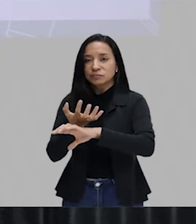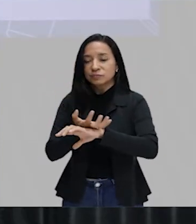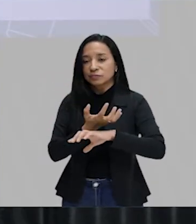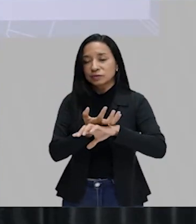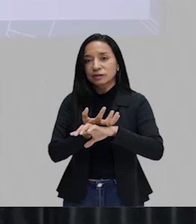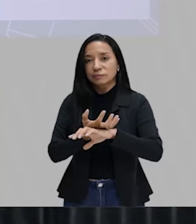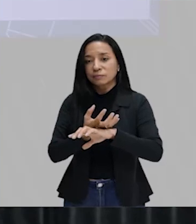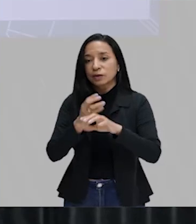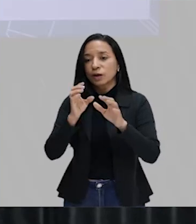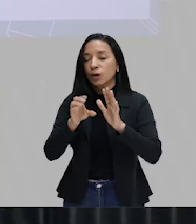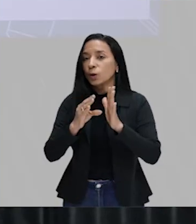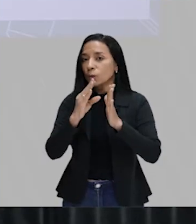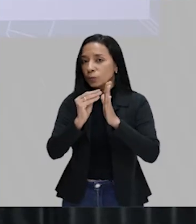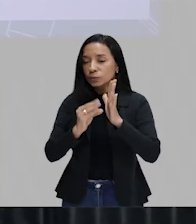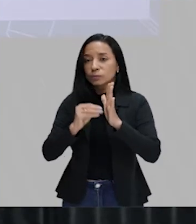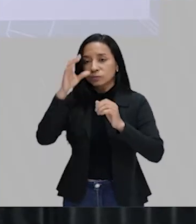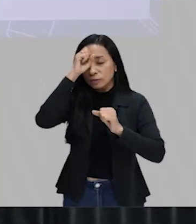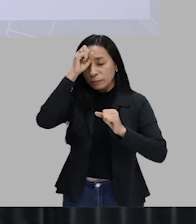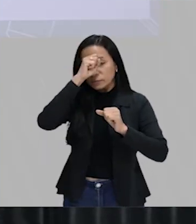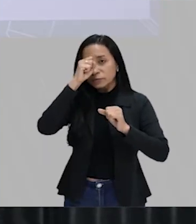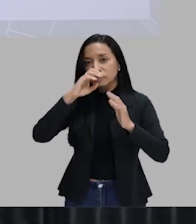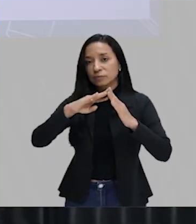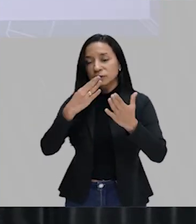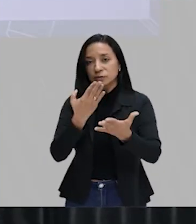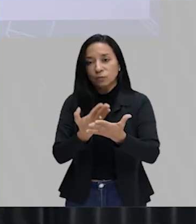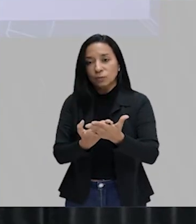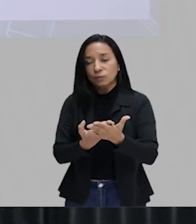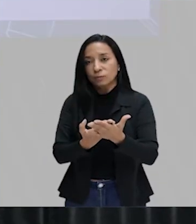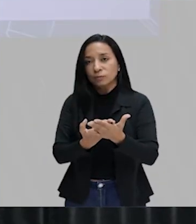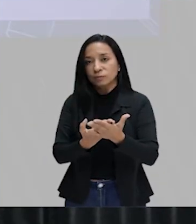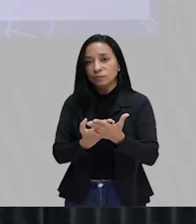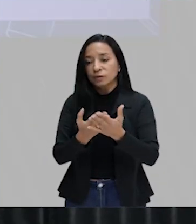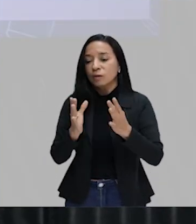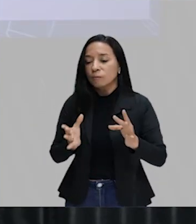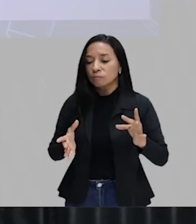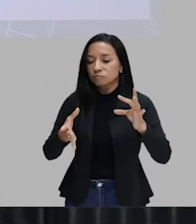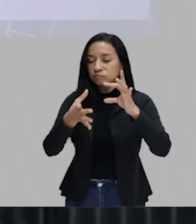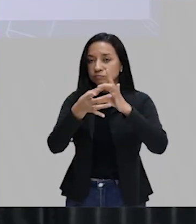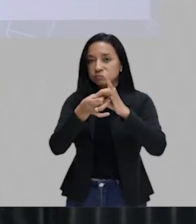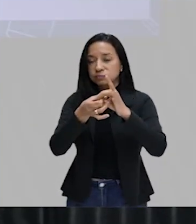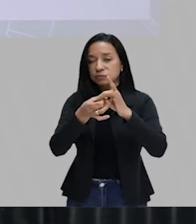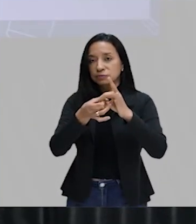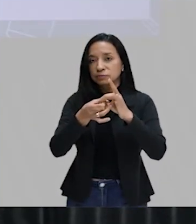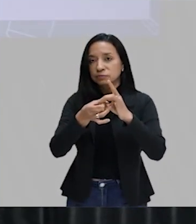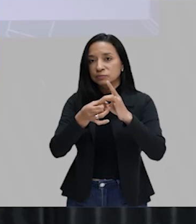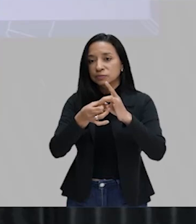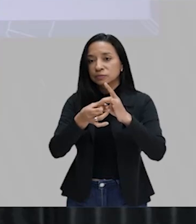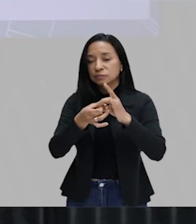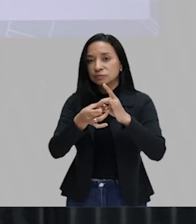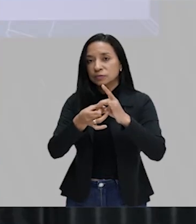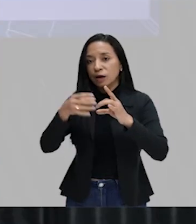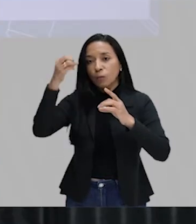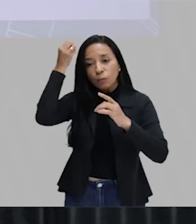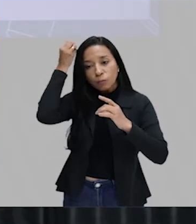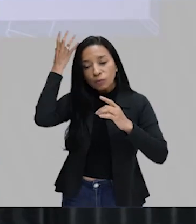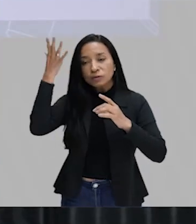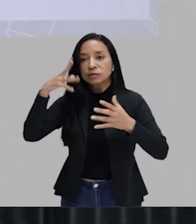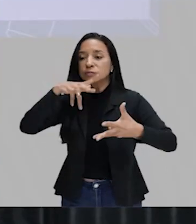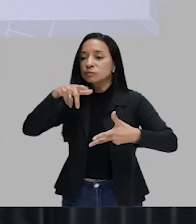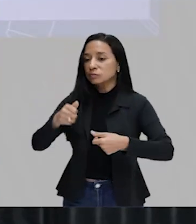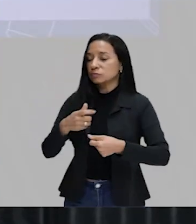E esses conteúdos que nós aprendemos aí na escola, eles vão se associar ao conhecimento de mundo que nós temos.